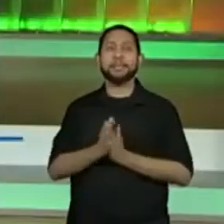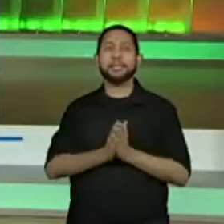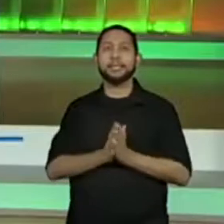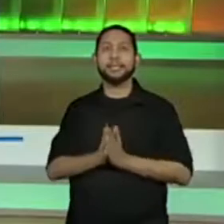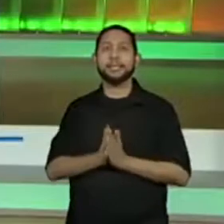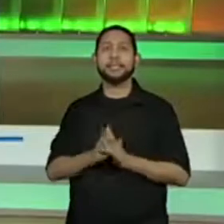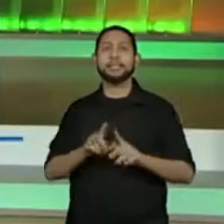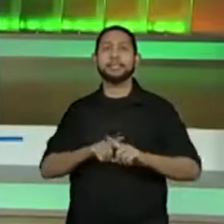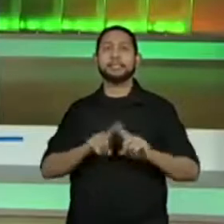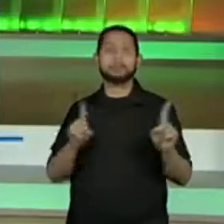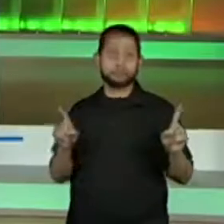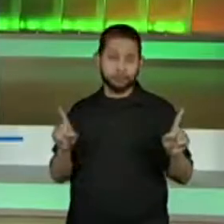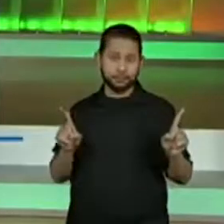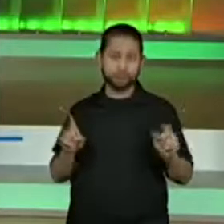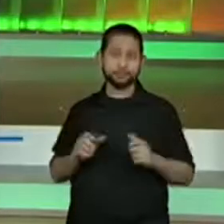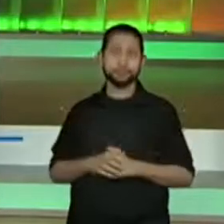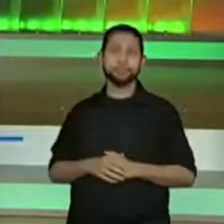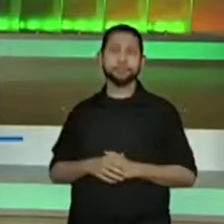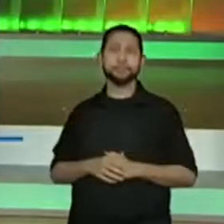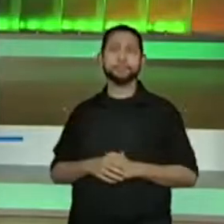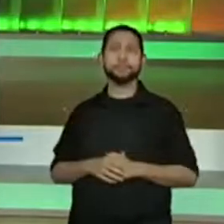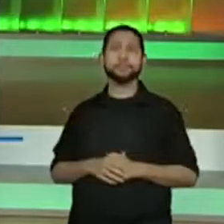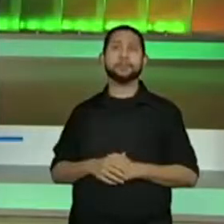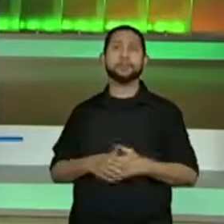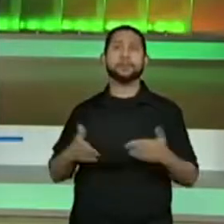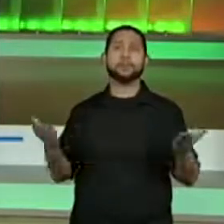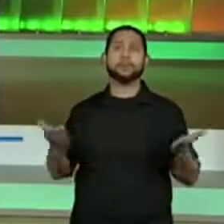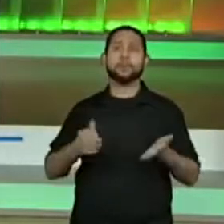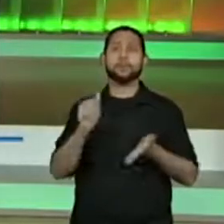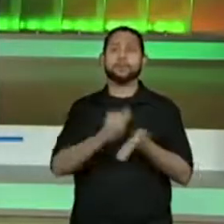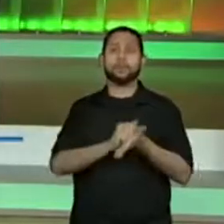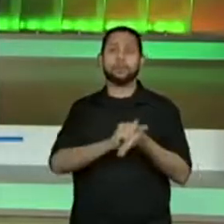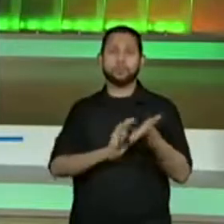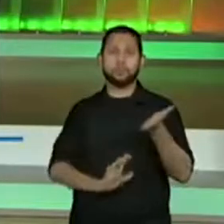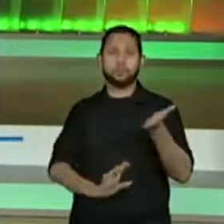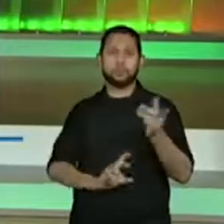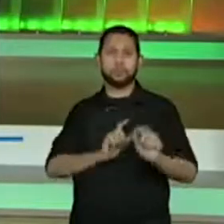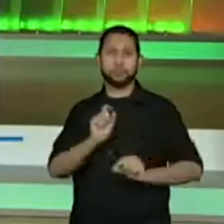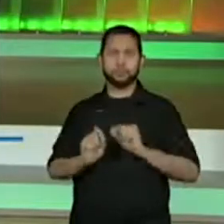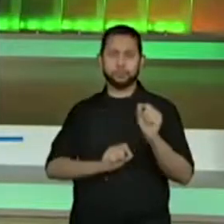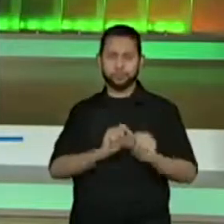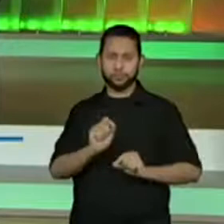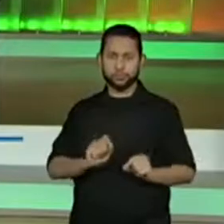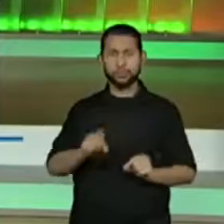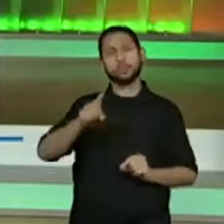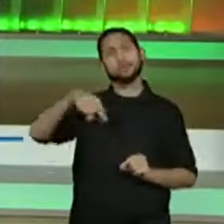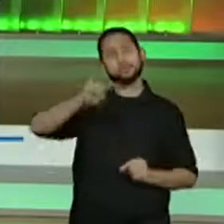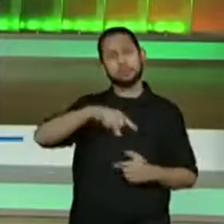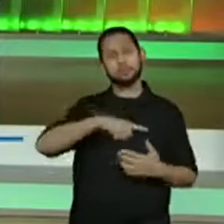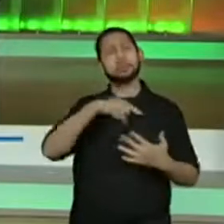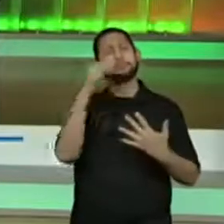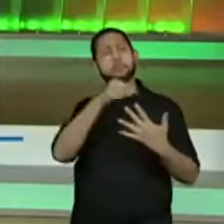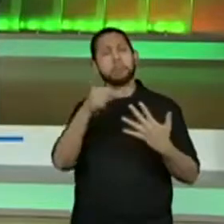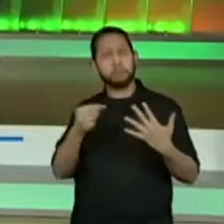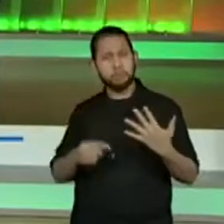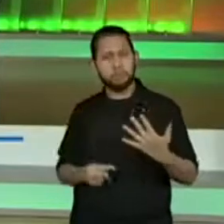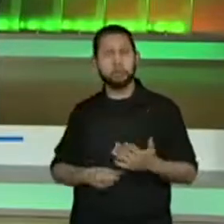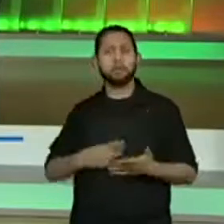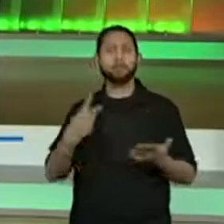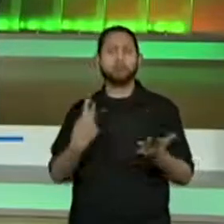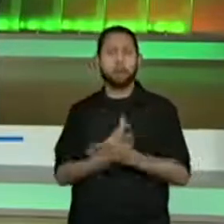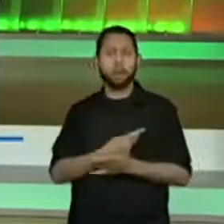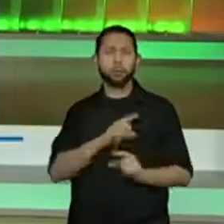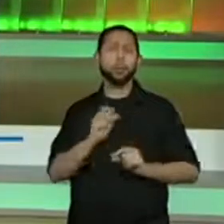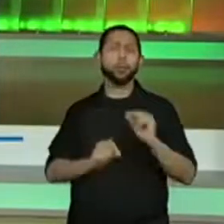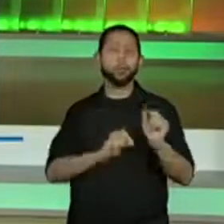Mas, como nós vamos proceder na atividade? Vocês apontaram erros. O